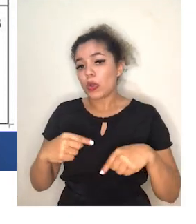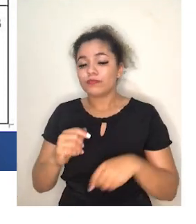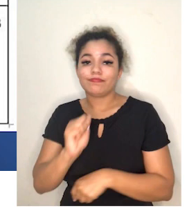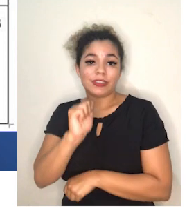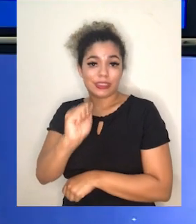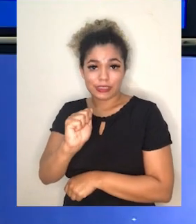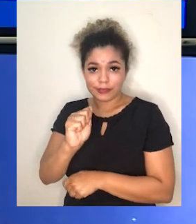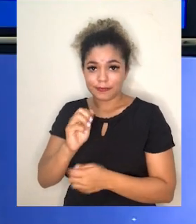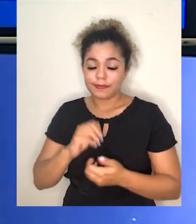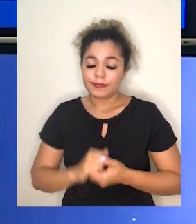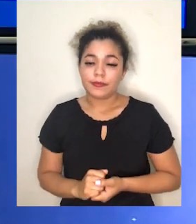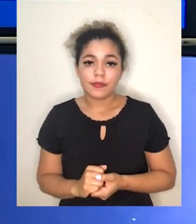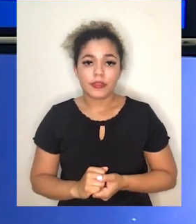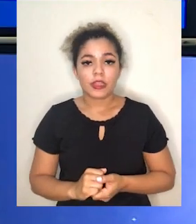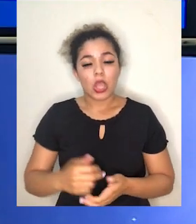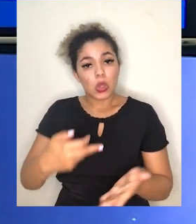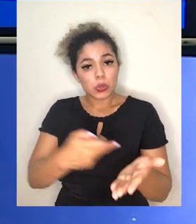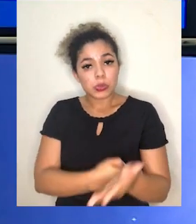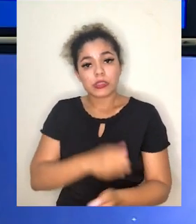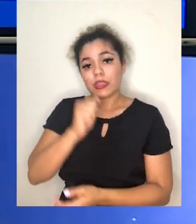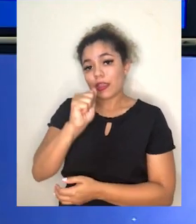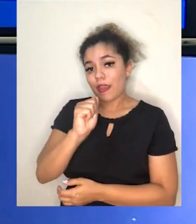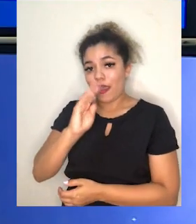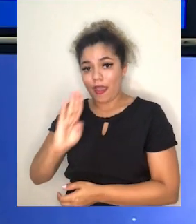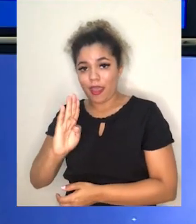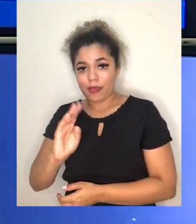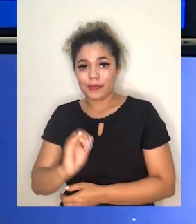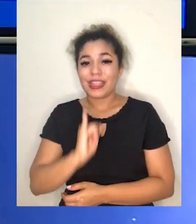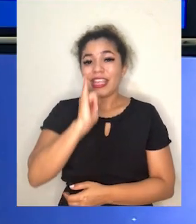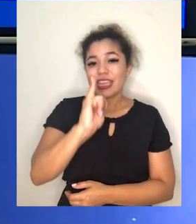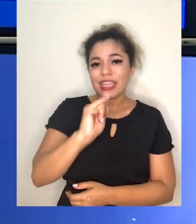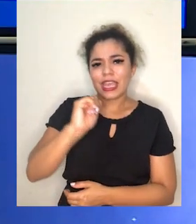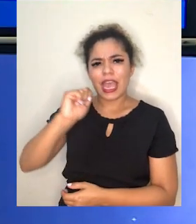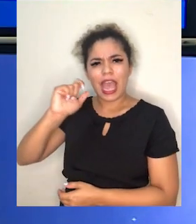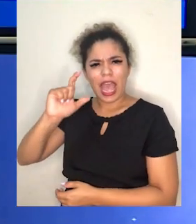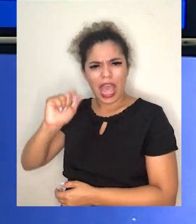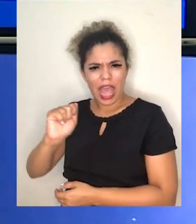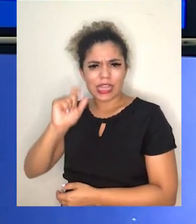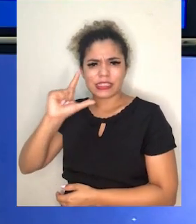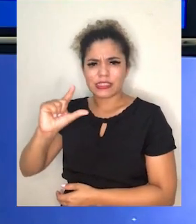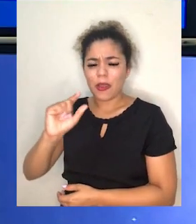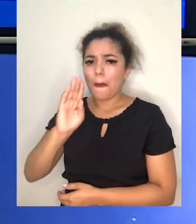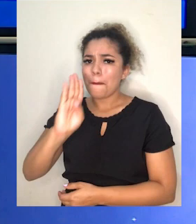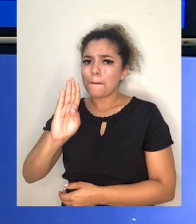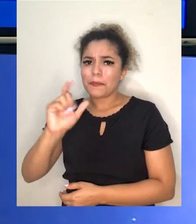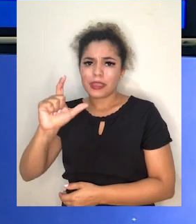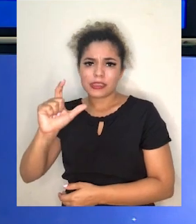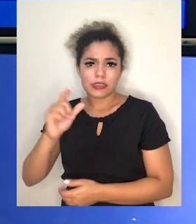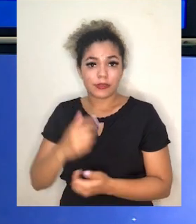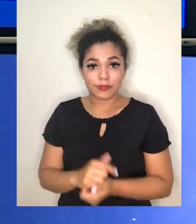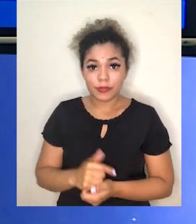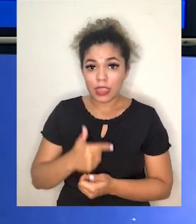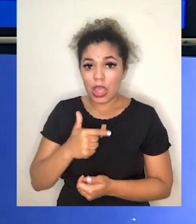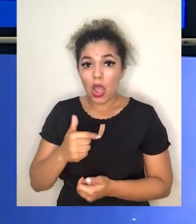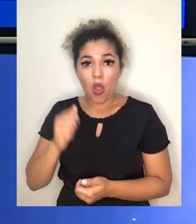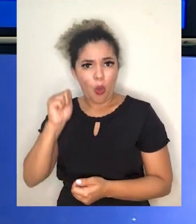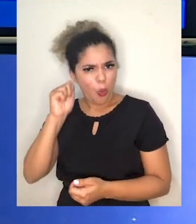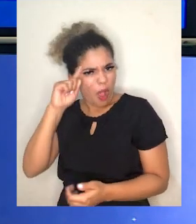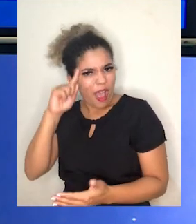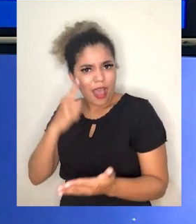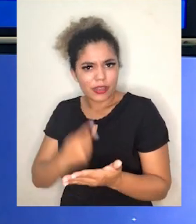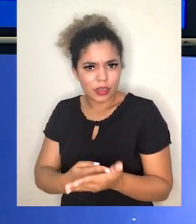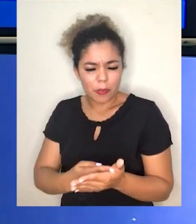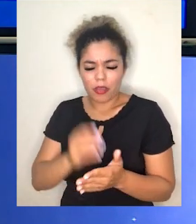anti-A. Sangue tipo AB, representado por iazão, ibzão, aqui nós não temos uma dominância, ou seja, o A não é